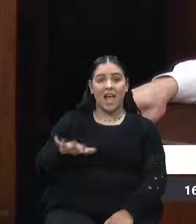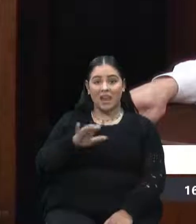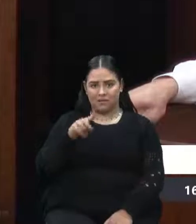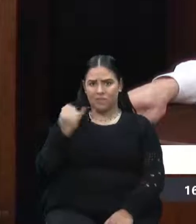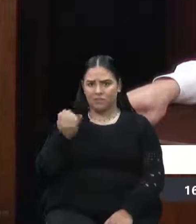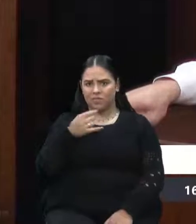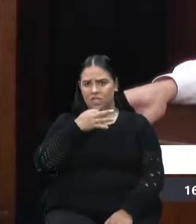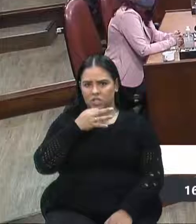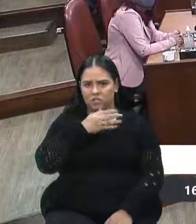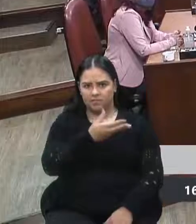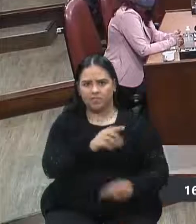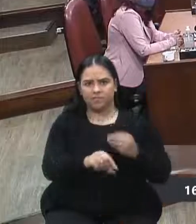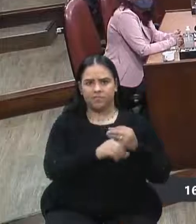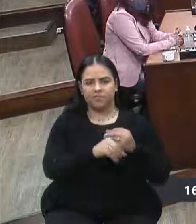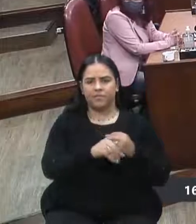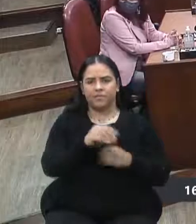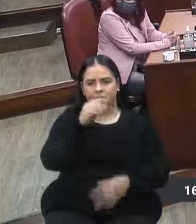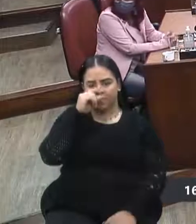vereador Fantinão.